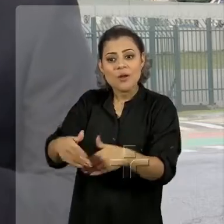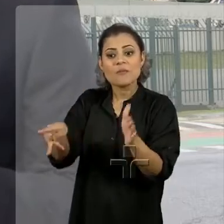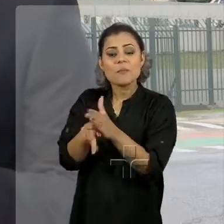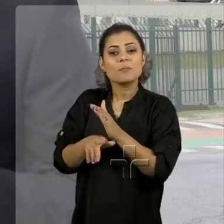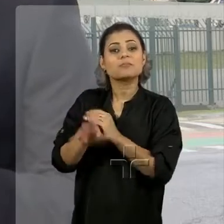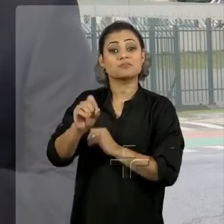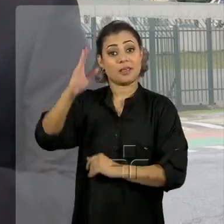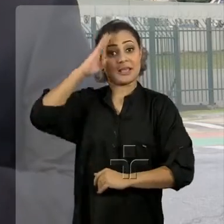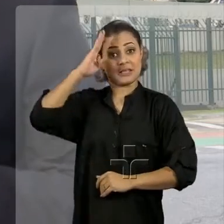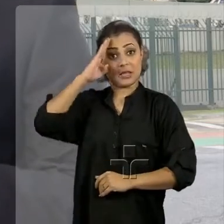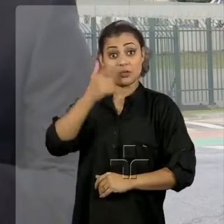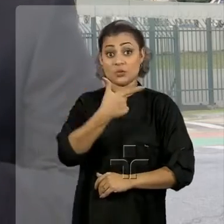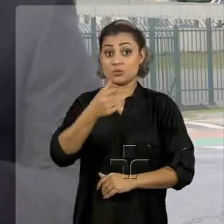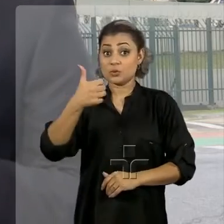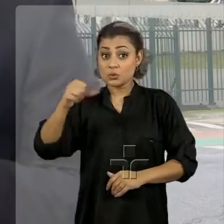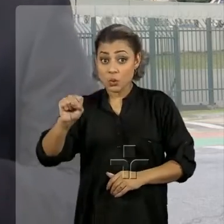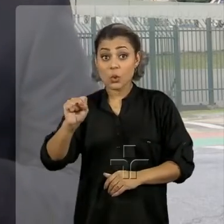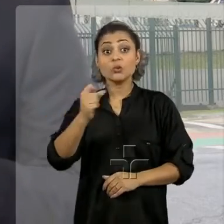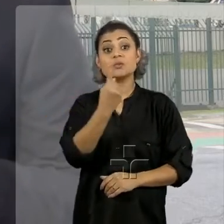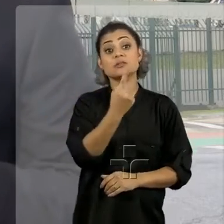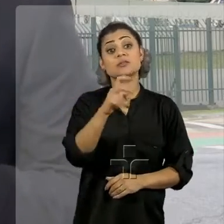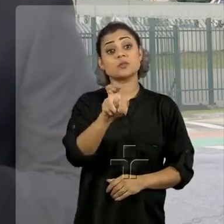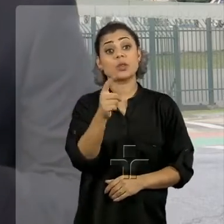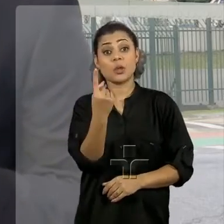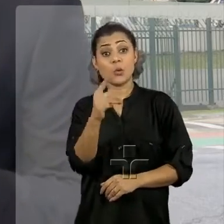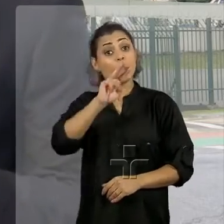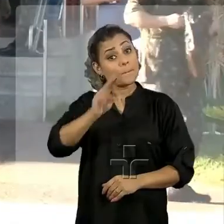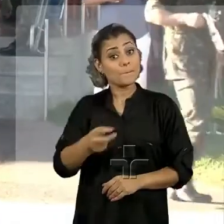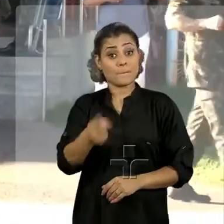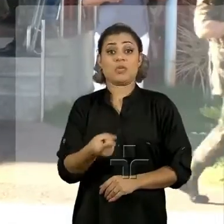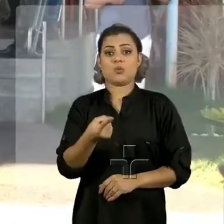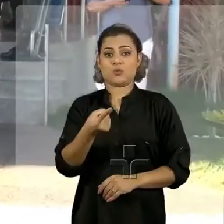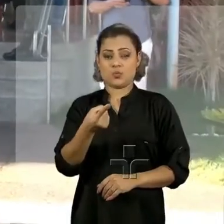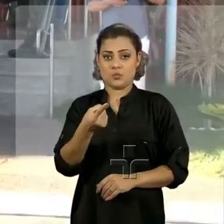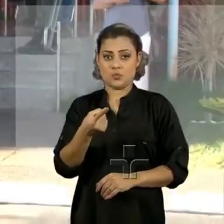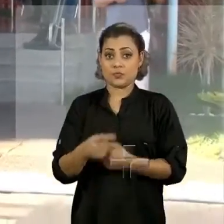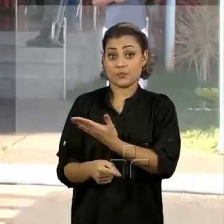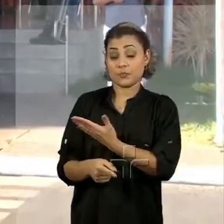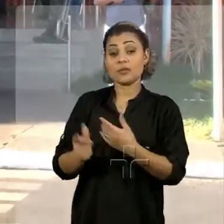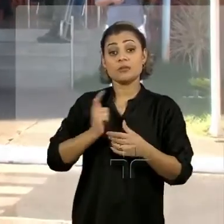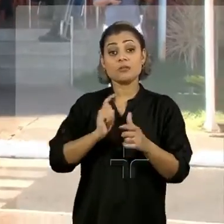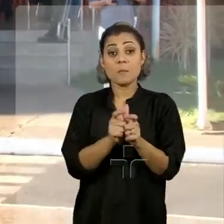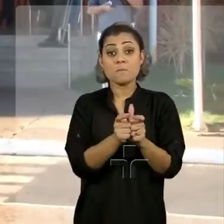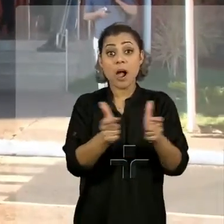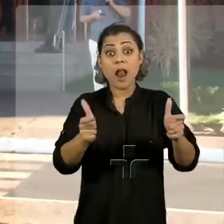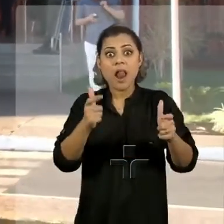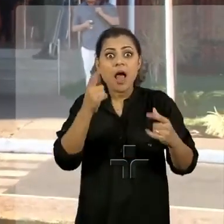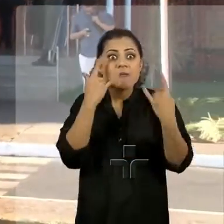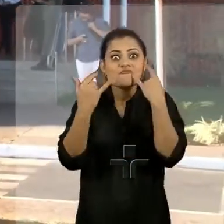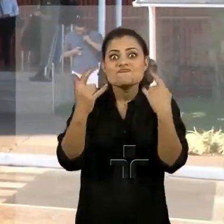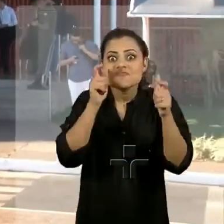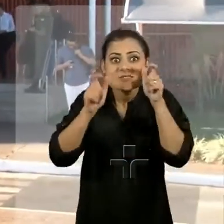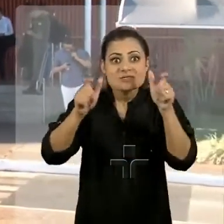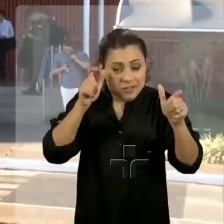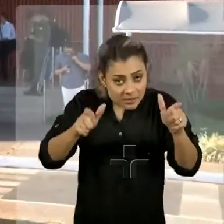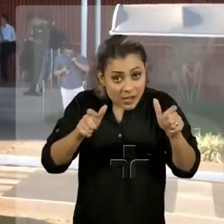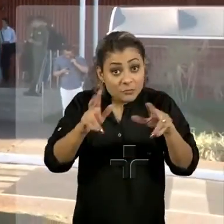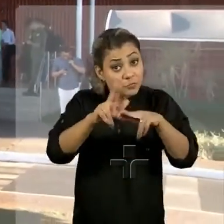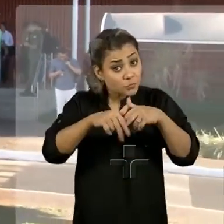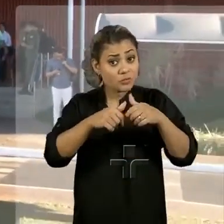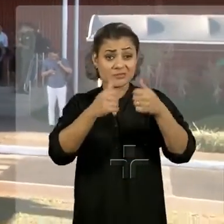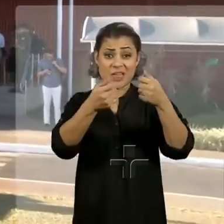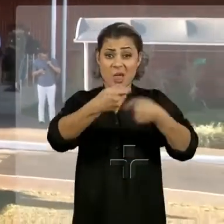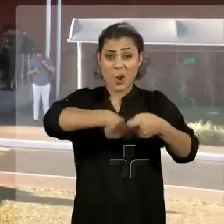Em 2018, foram 151 mil candidatos. A grande oferta de vagas atrai interessados e a crise